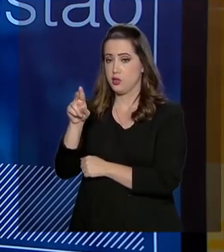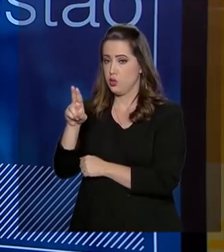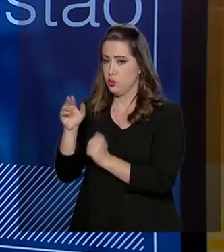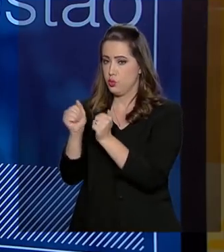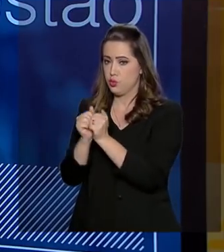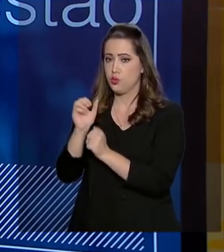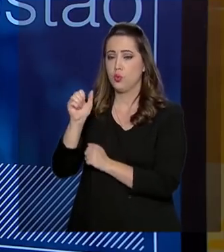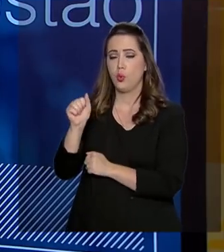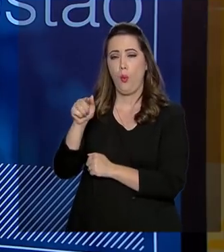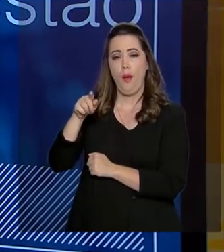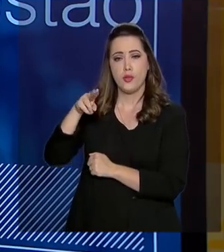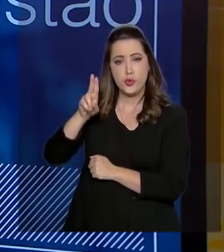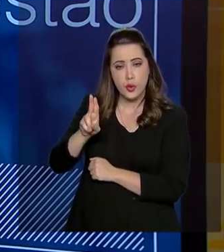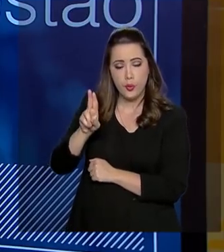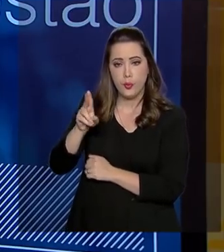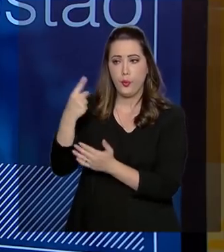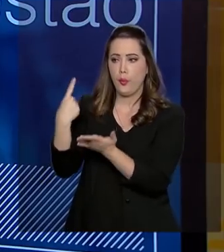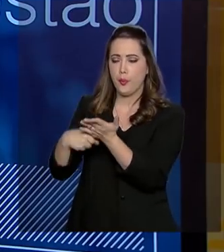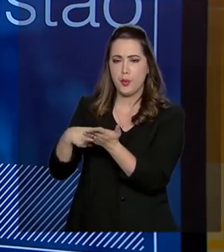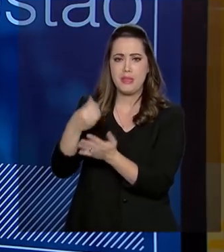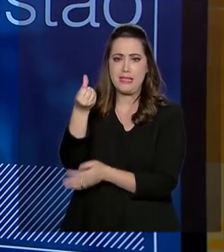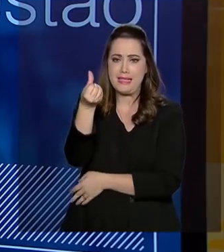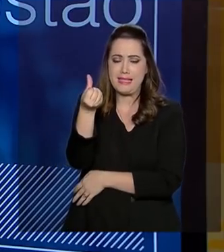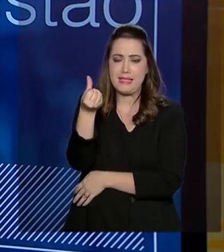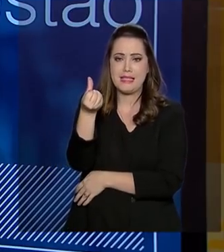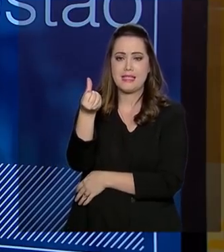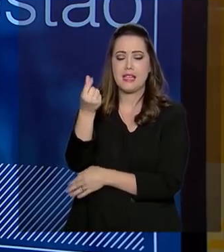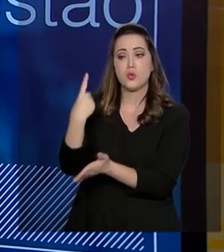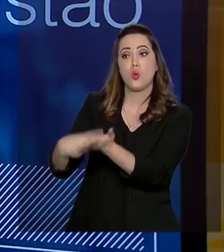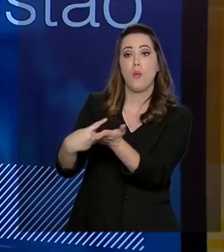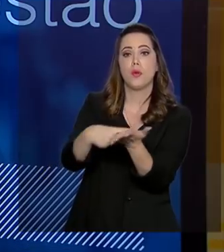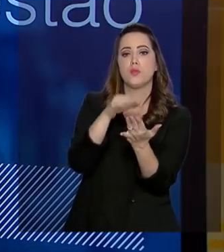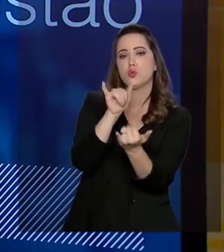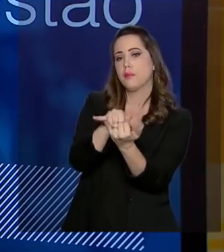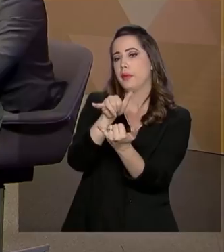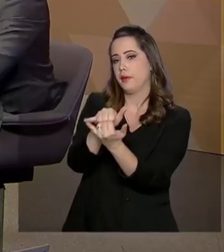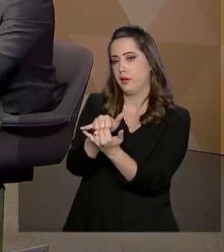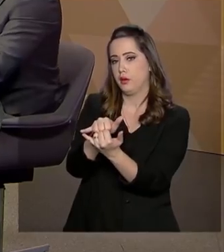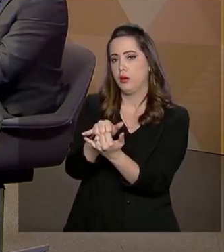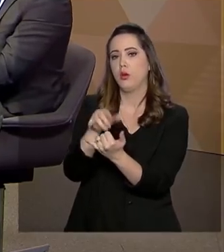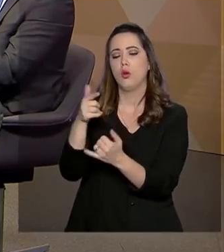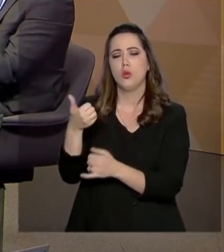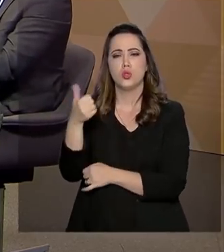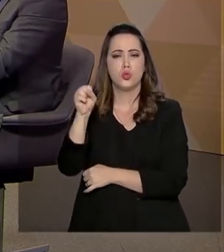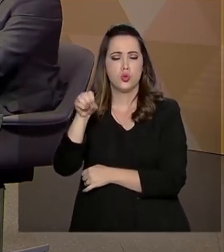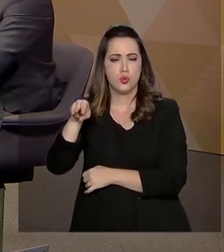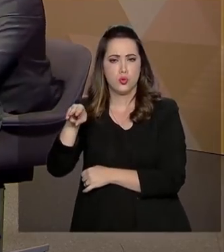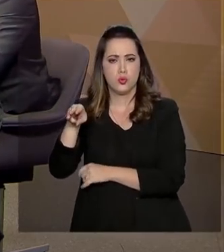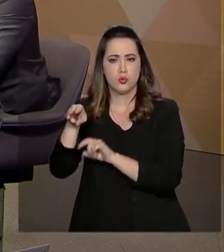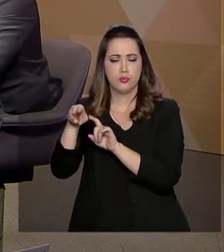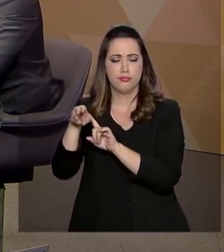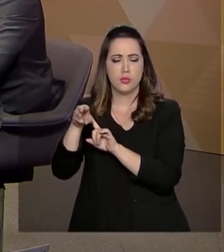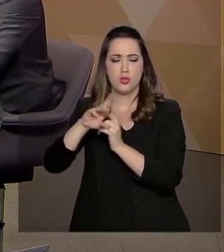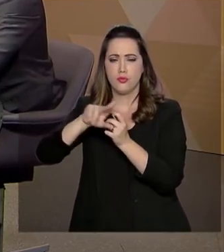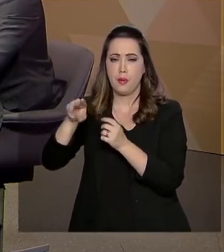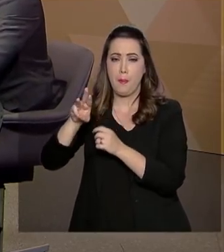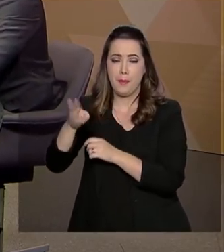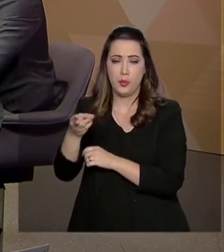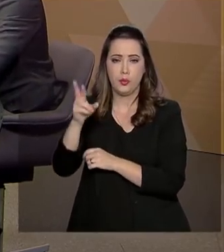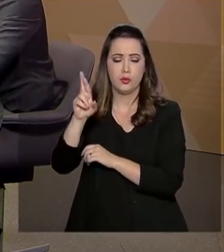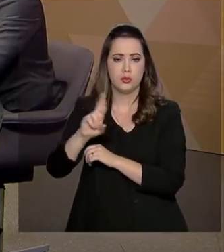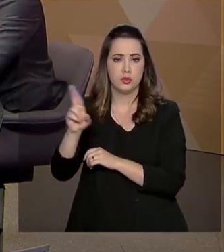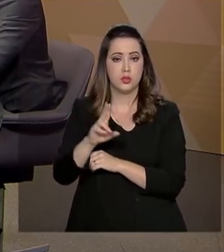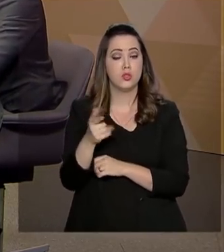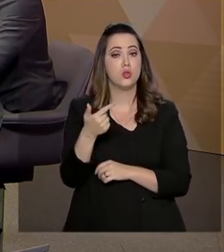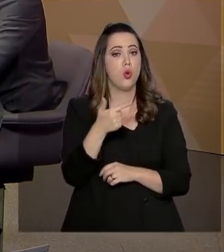aí um retorno aos cofres públicos de aproximadamente 6 bilhões de reais a valores atuais. E 18 acordos em negociação? Temos 20. 20?